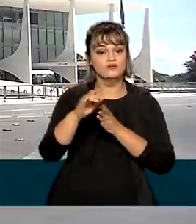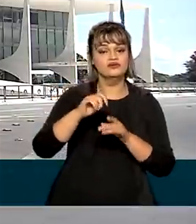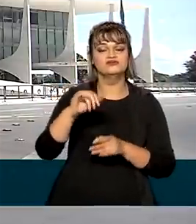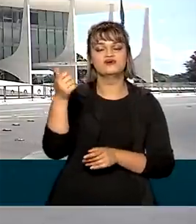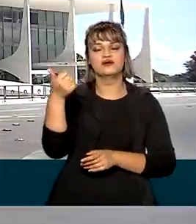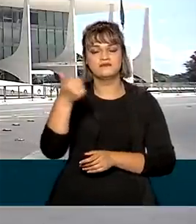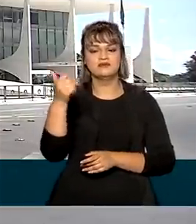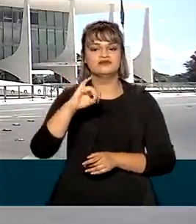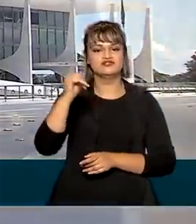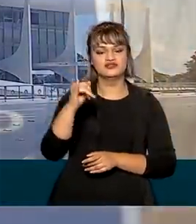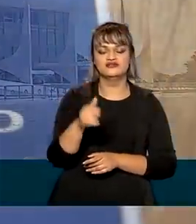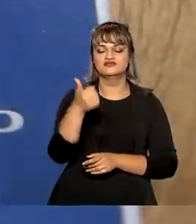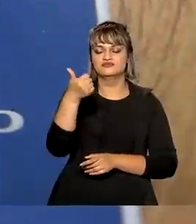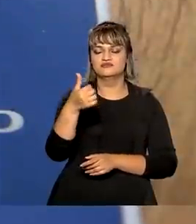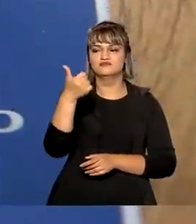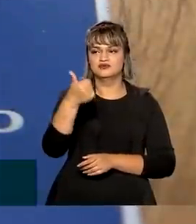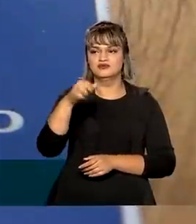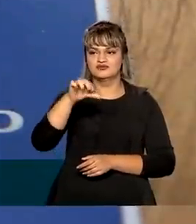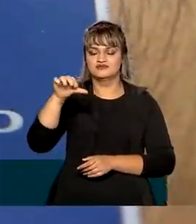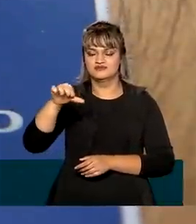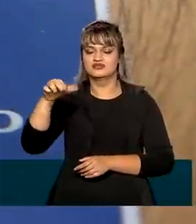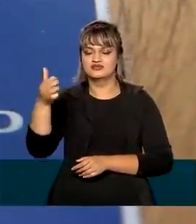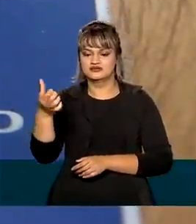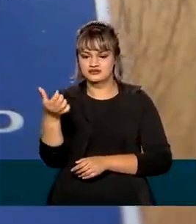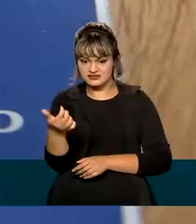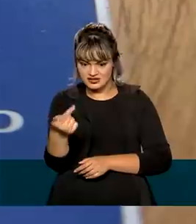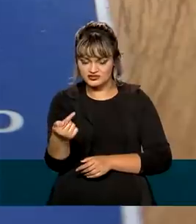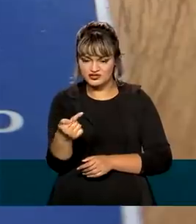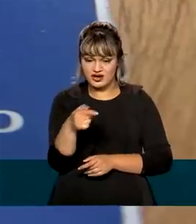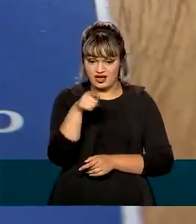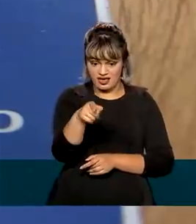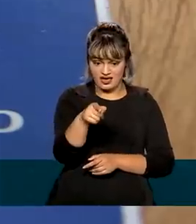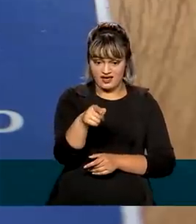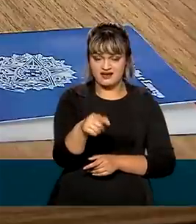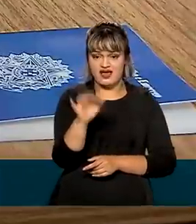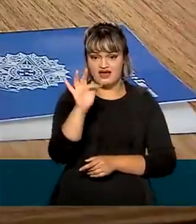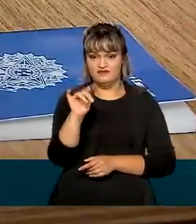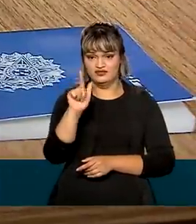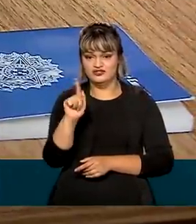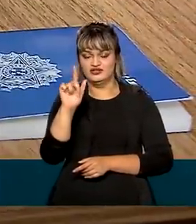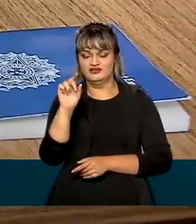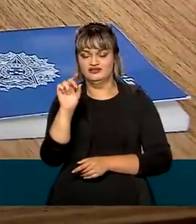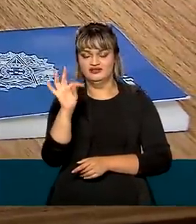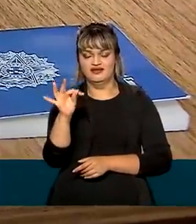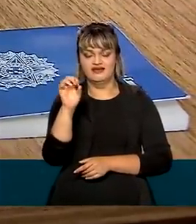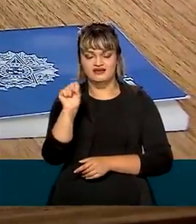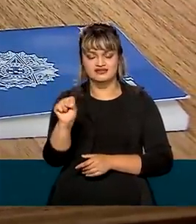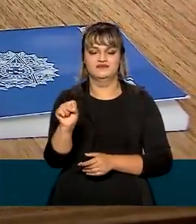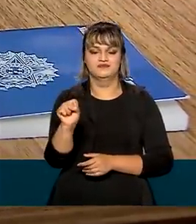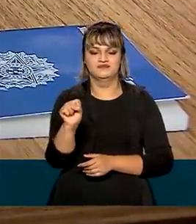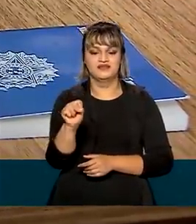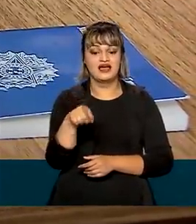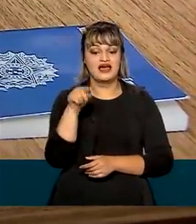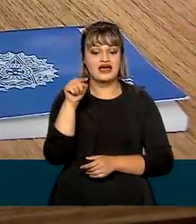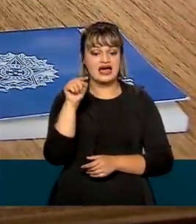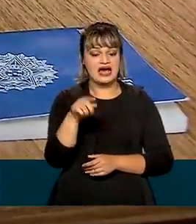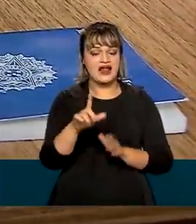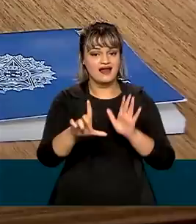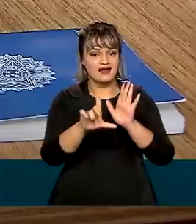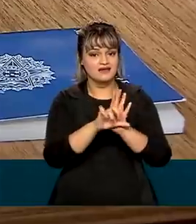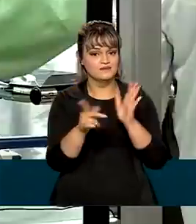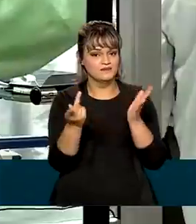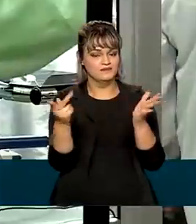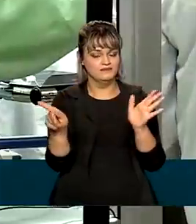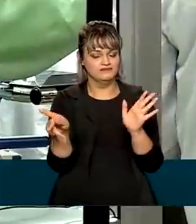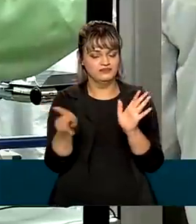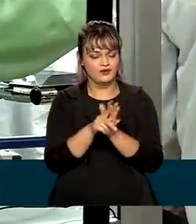1967 e substituiu dois direitos trabalhistas previstos na CLT, a Consolidação das Leis do